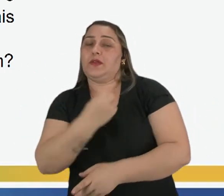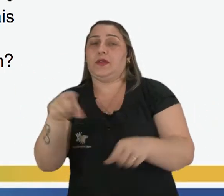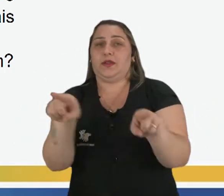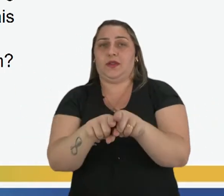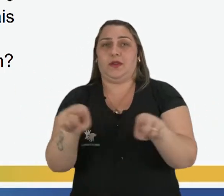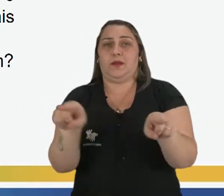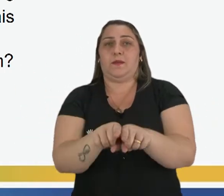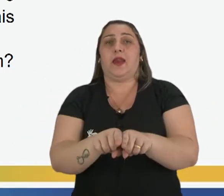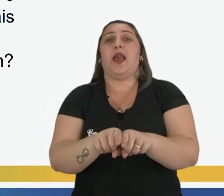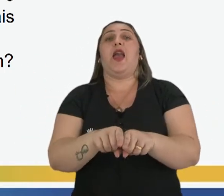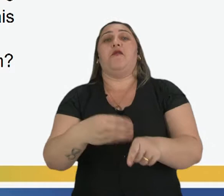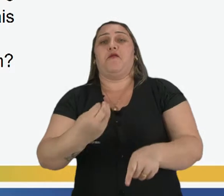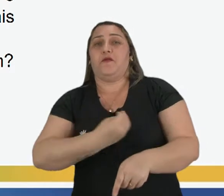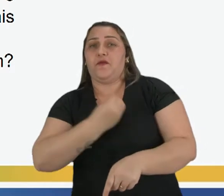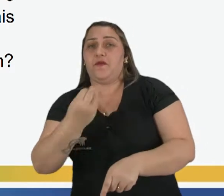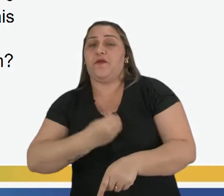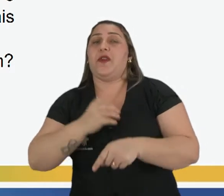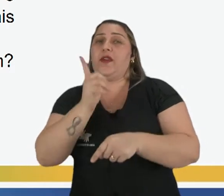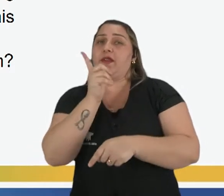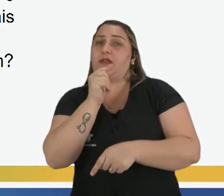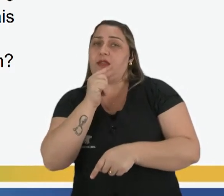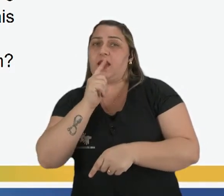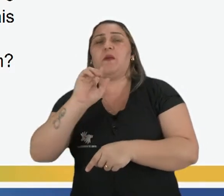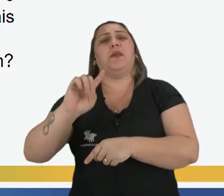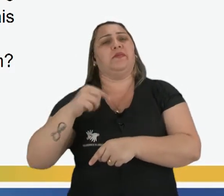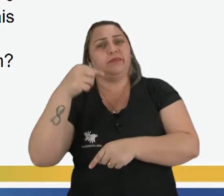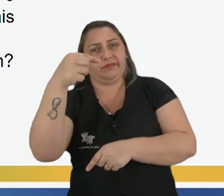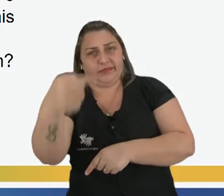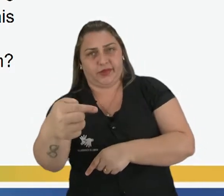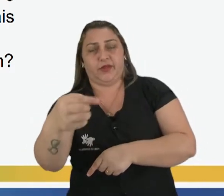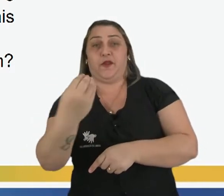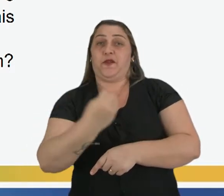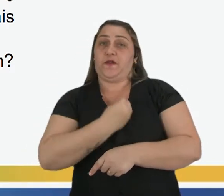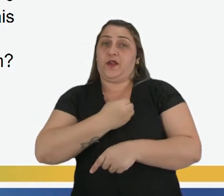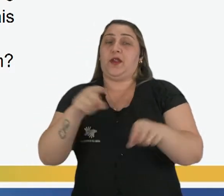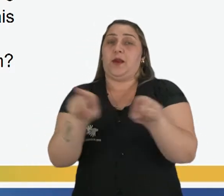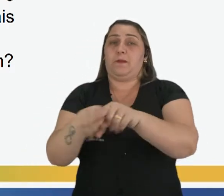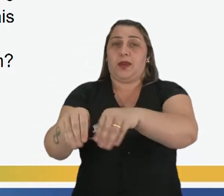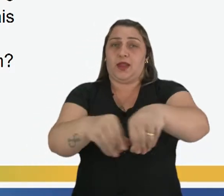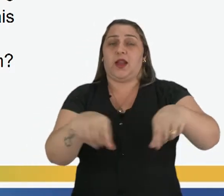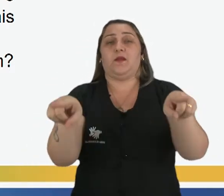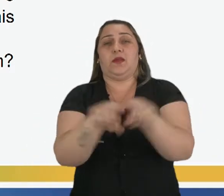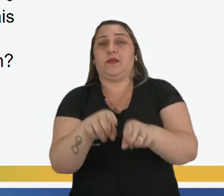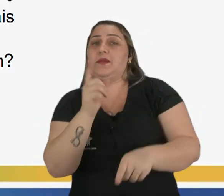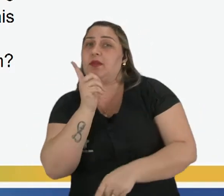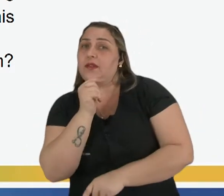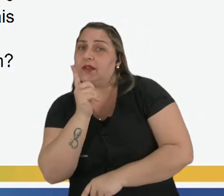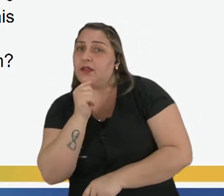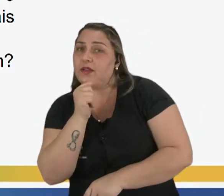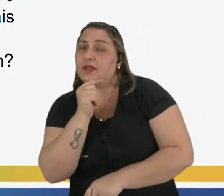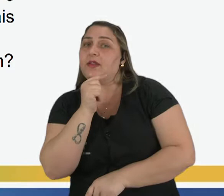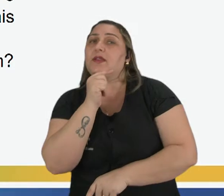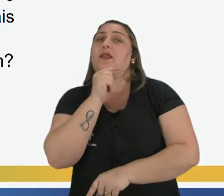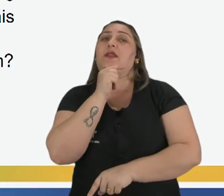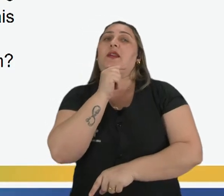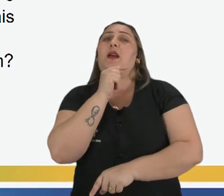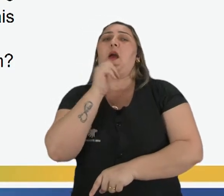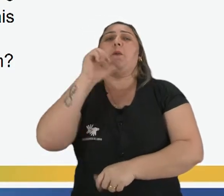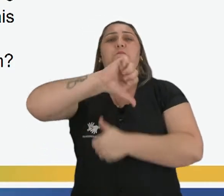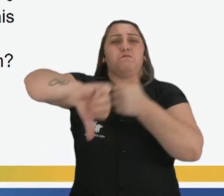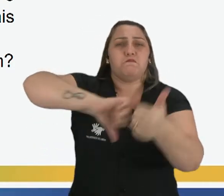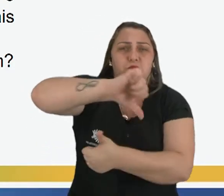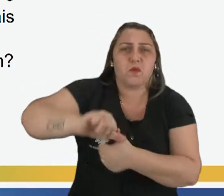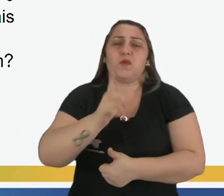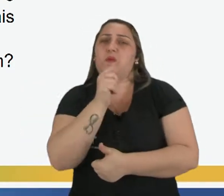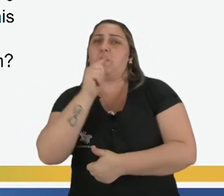daqueles que vivem na água, que nós vamos falar mais à frente. Que vivem tanto na água, como também vivem na terra. Aqueles que vivem um tempo na água,